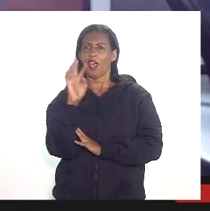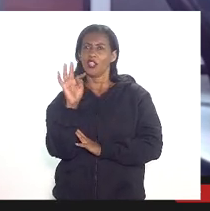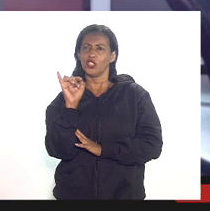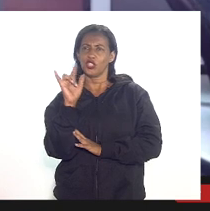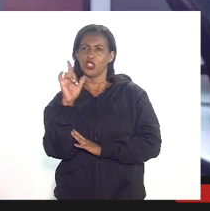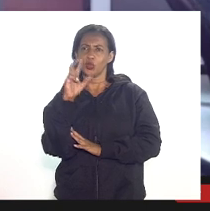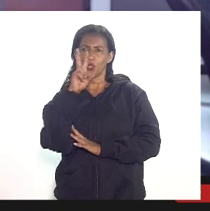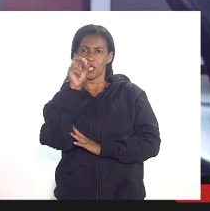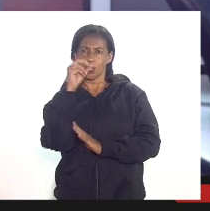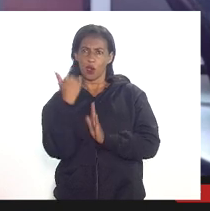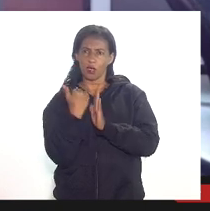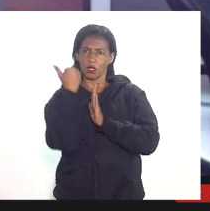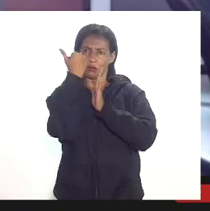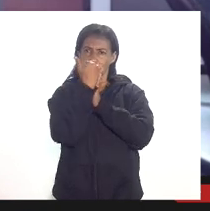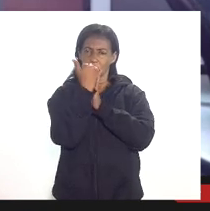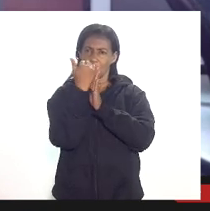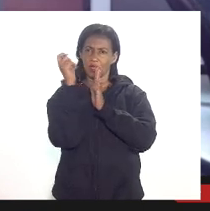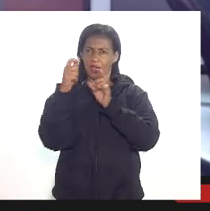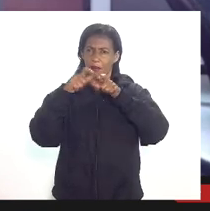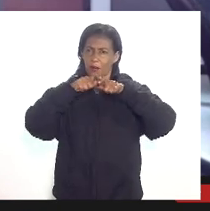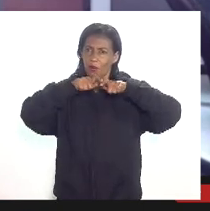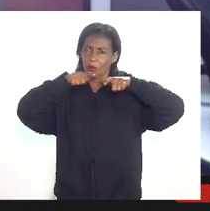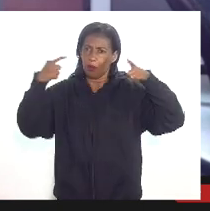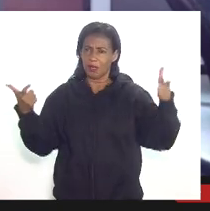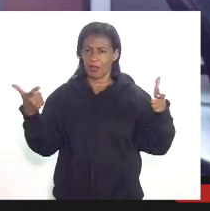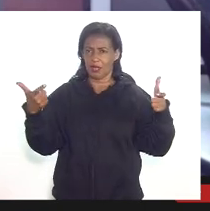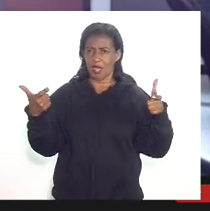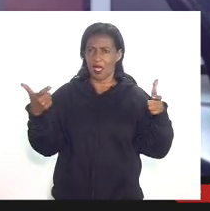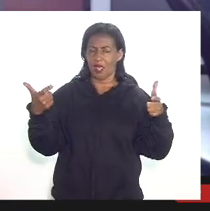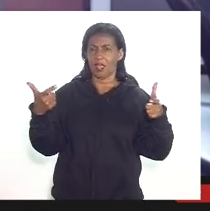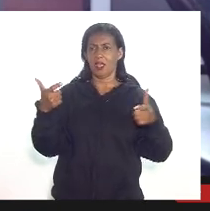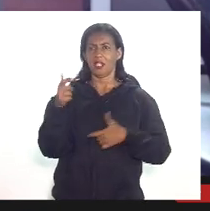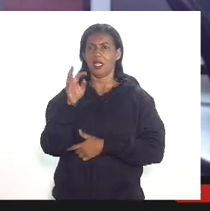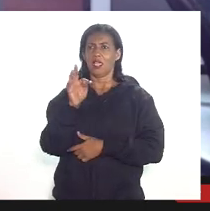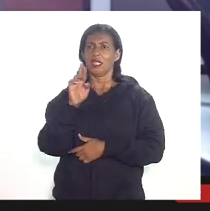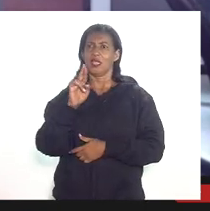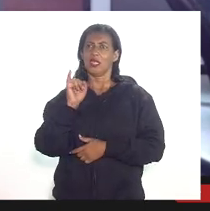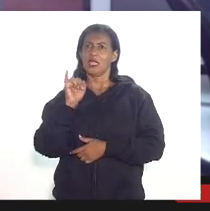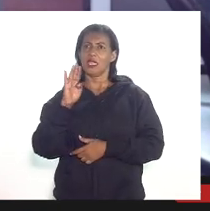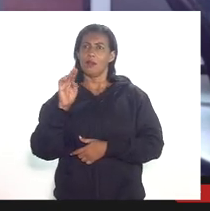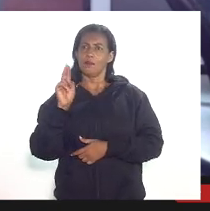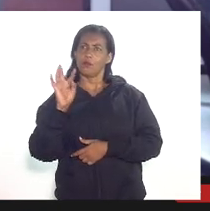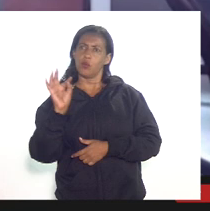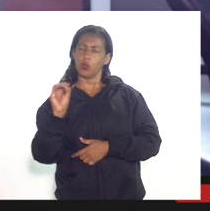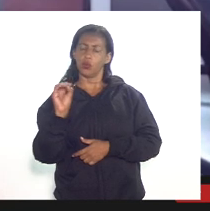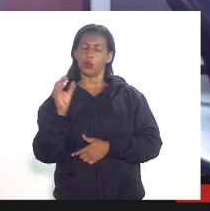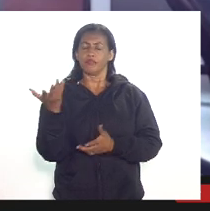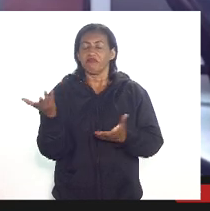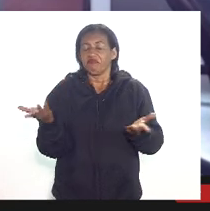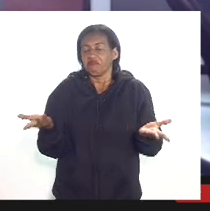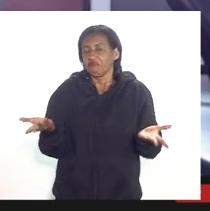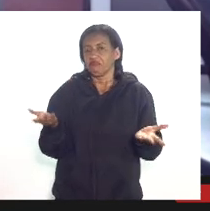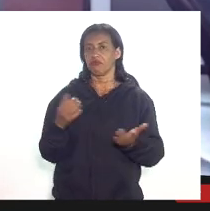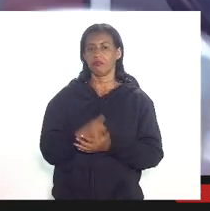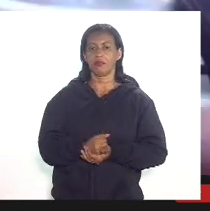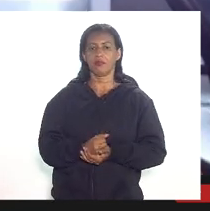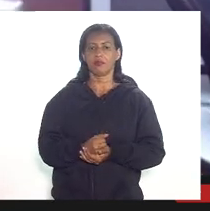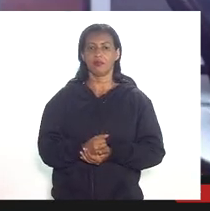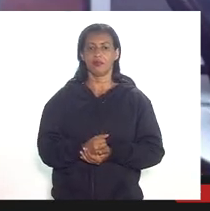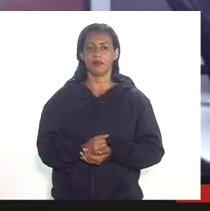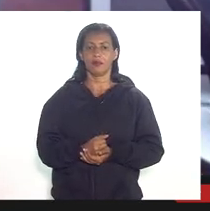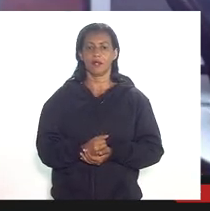investimentos na exploração custos operacionais depreciação e tributos bem entrando aqui mais